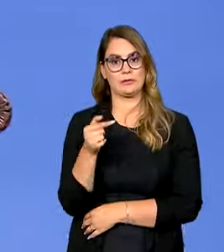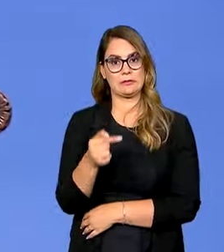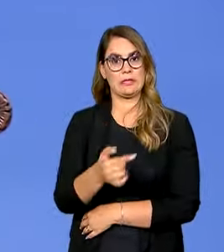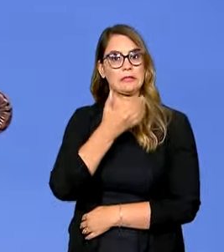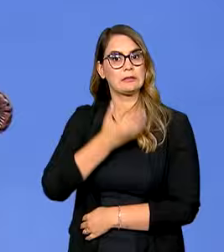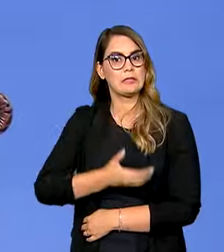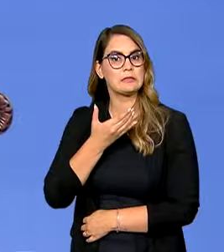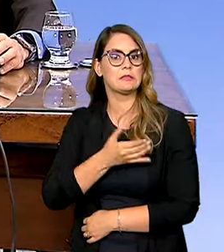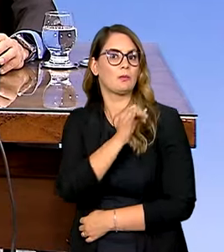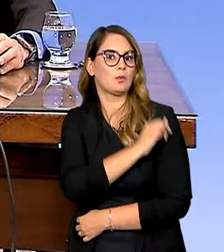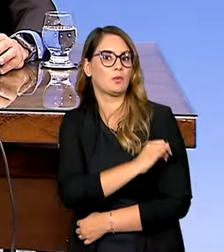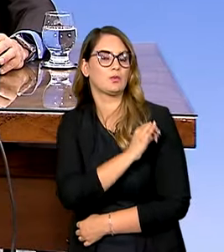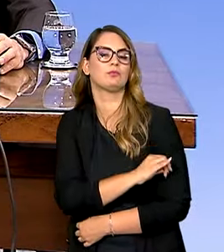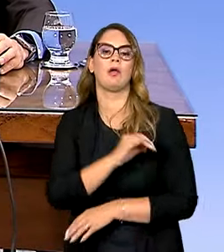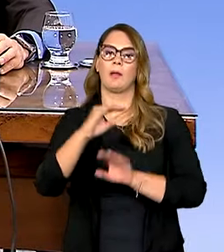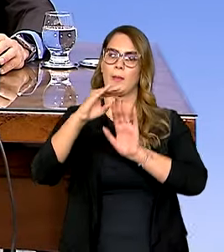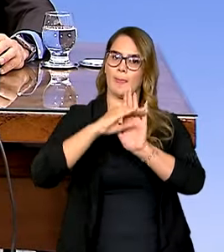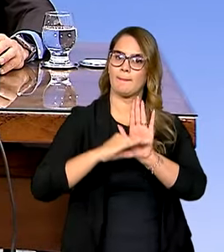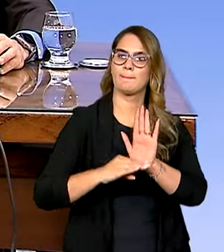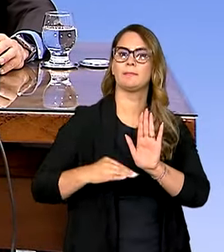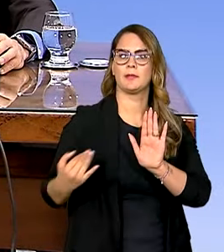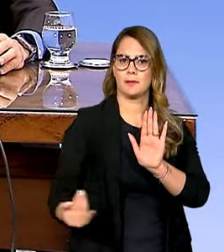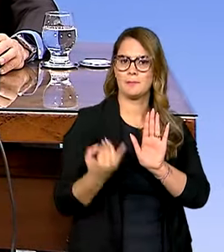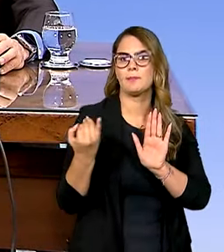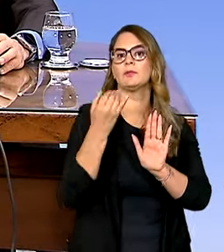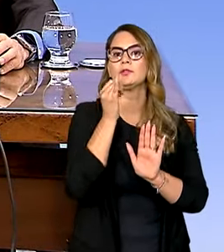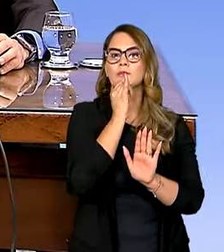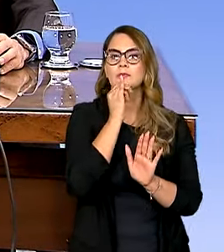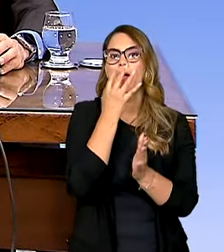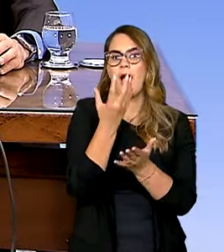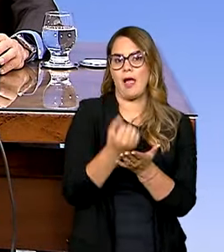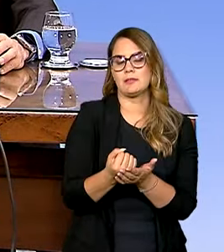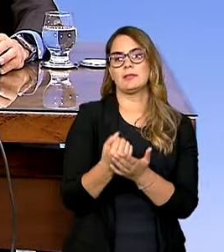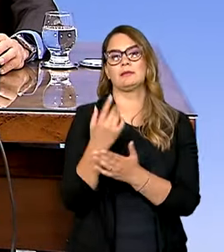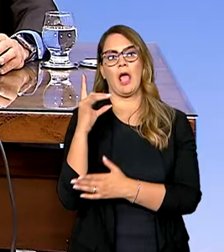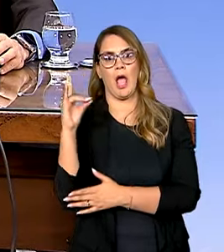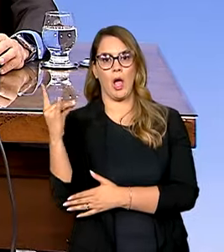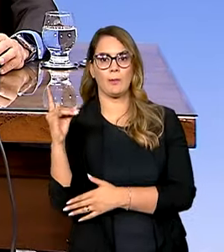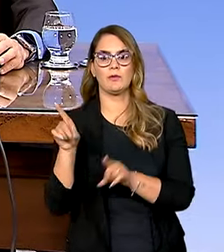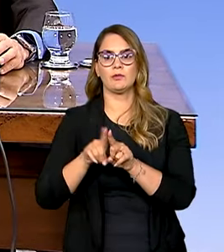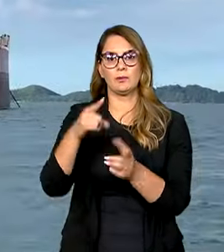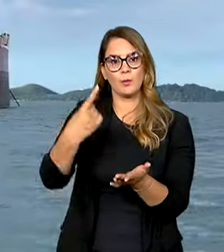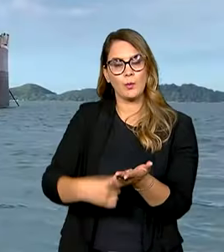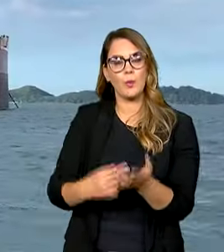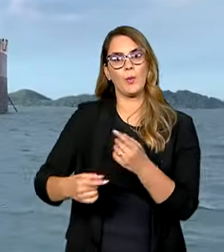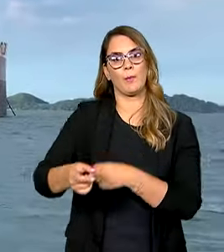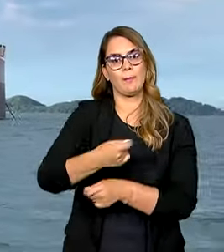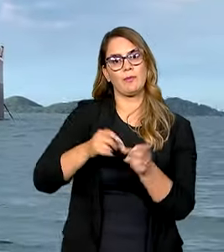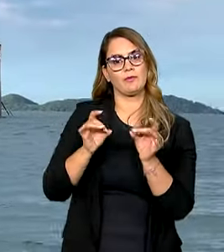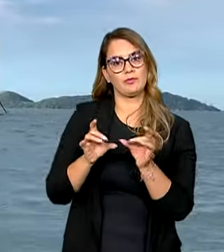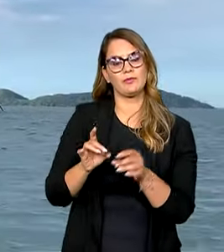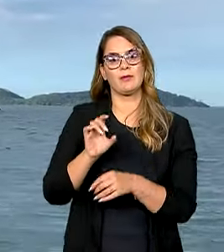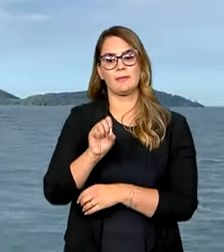de dezembro, no Rio de Janeiro, medidas relevantes, como a adesão da Bolívia e os acordos comerciais com o